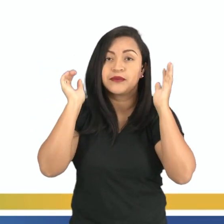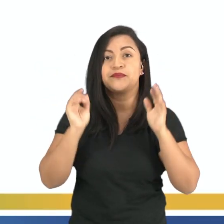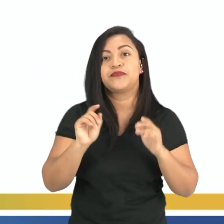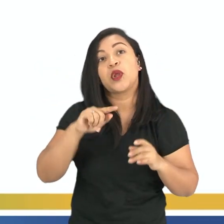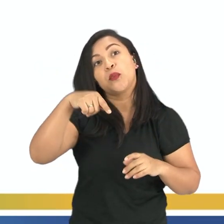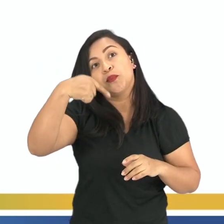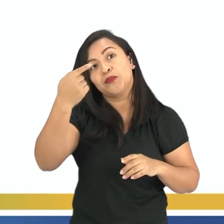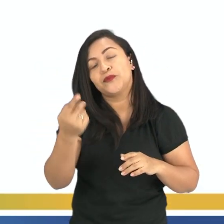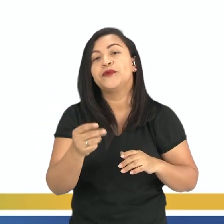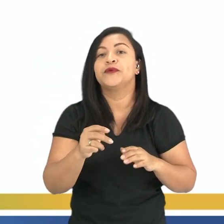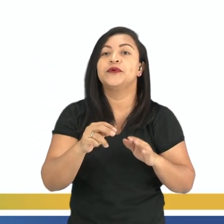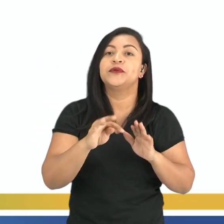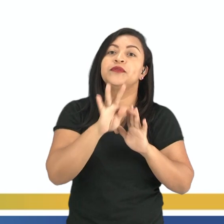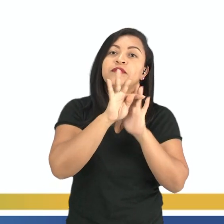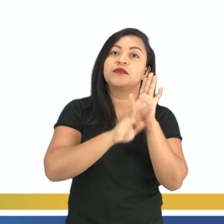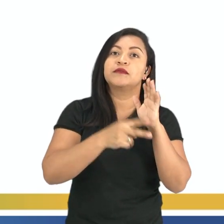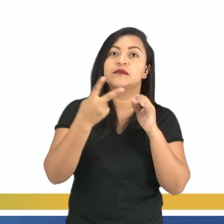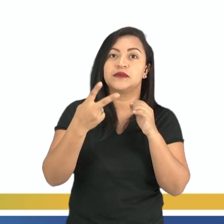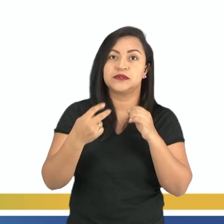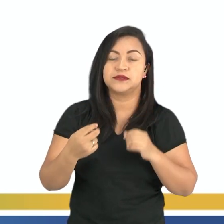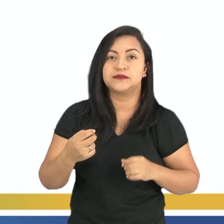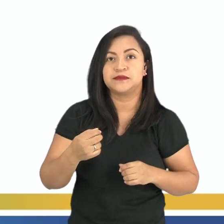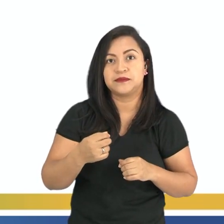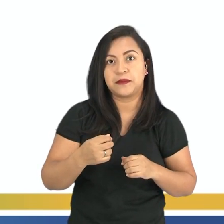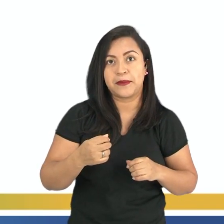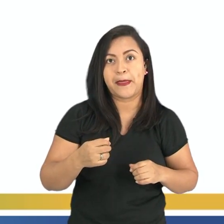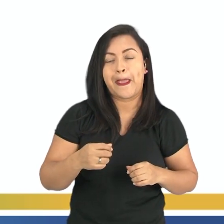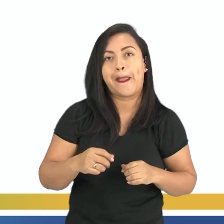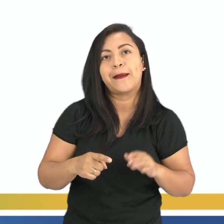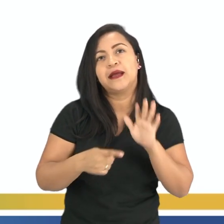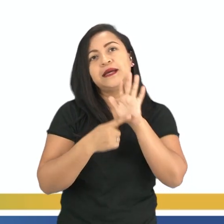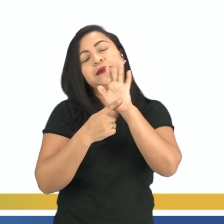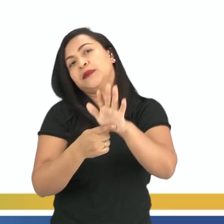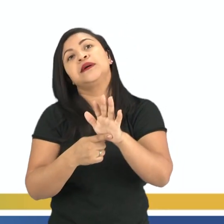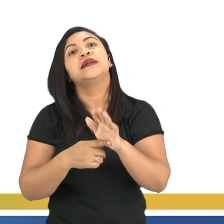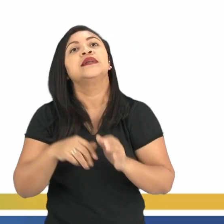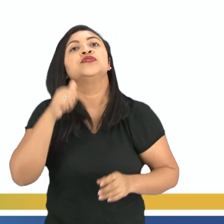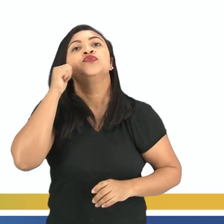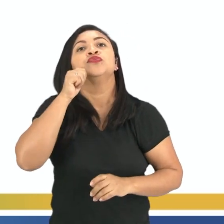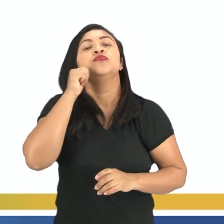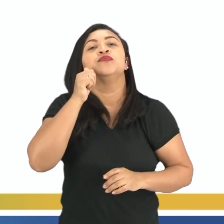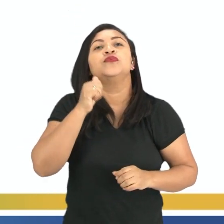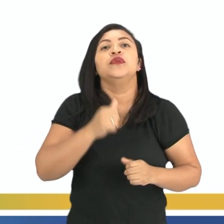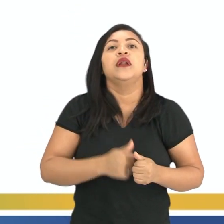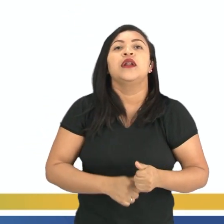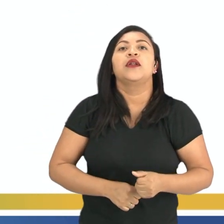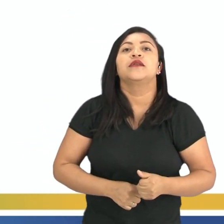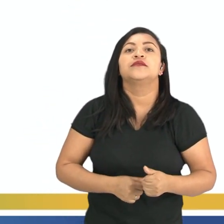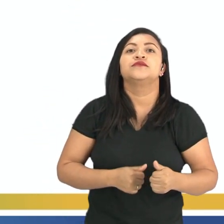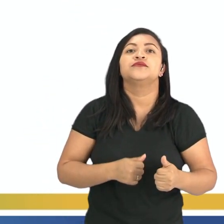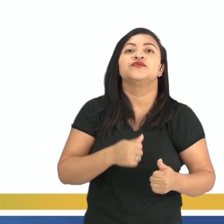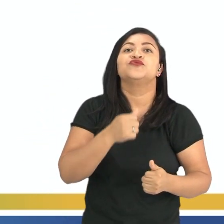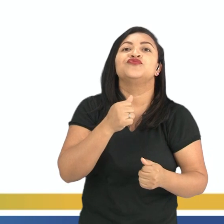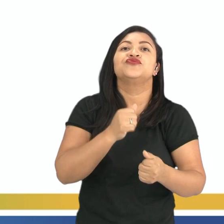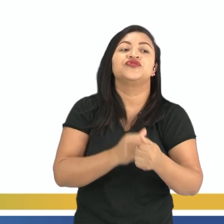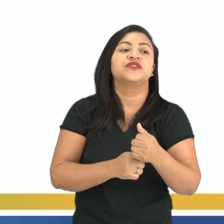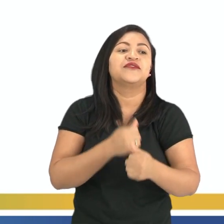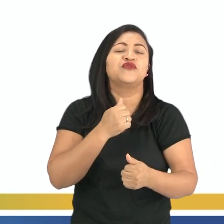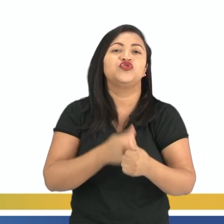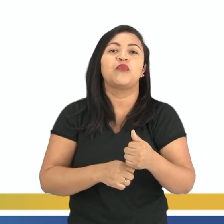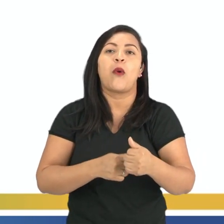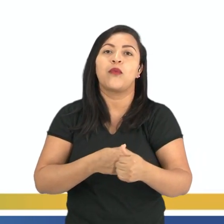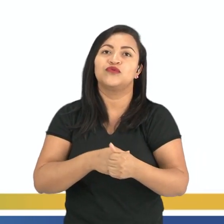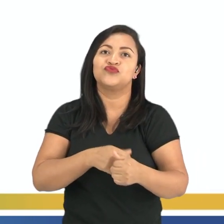2. O texto 2 aparece uma jogadora de futebol, provavelmente fez uma atuação muito boa em